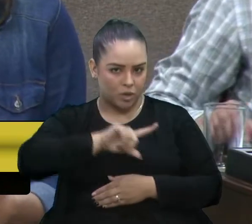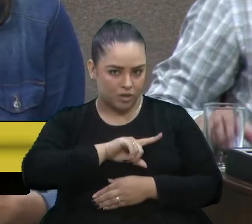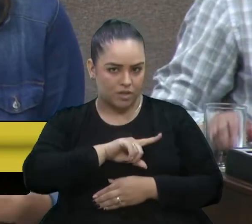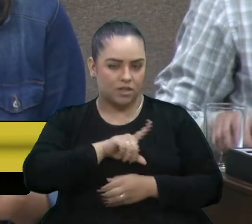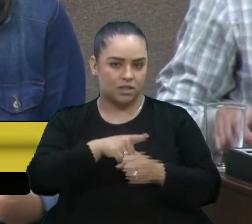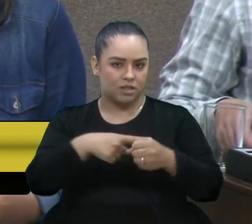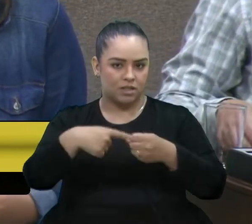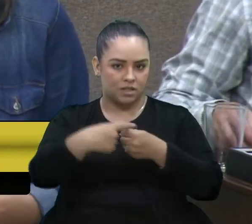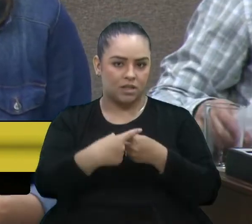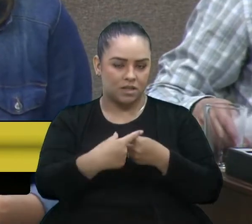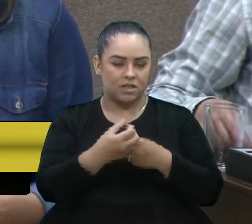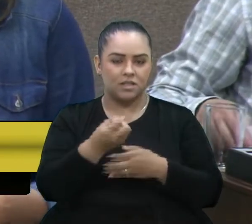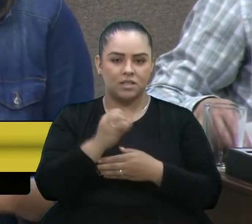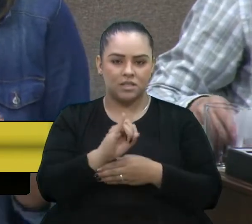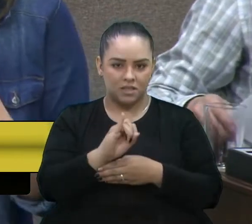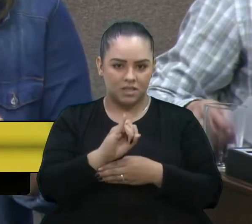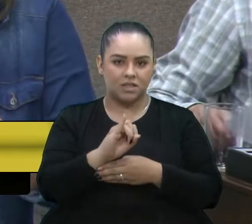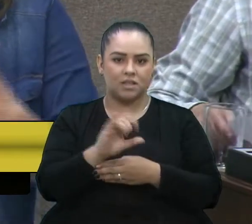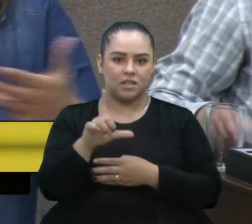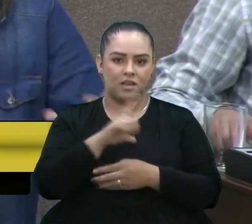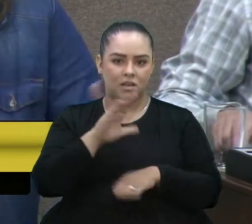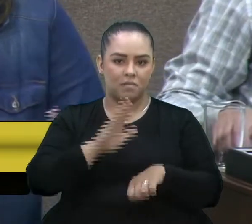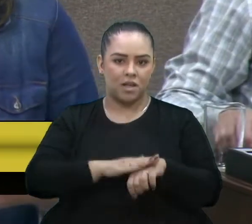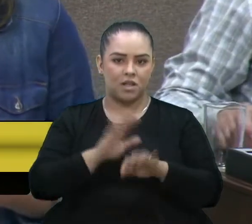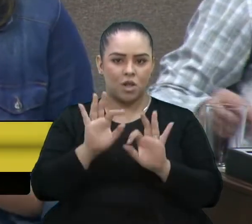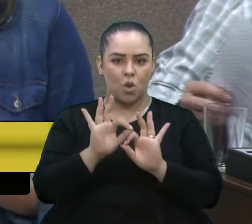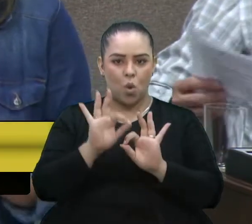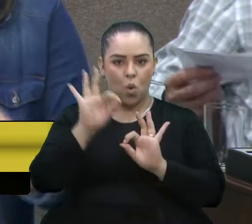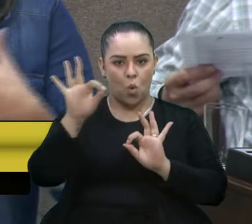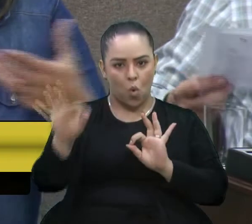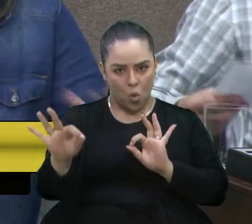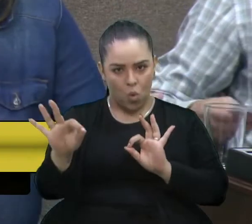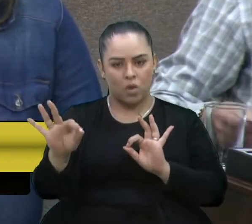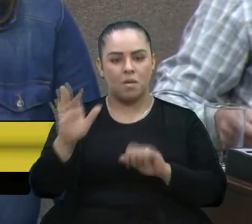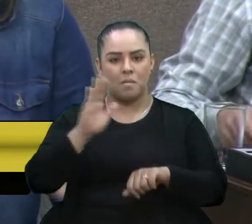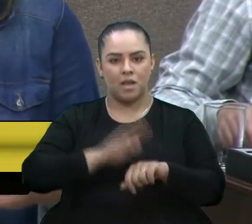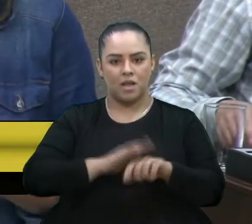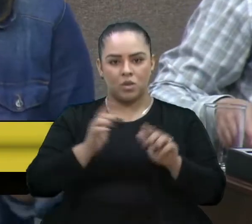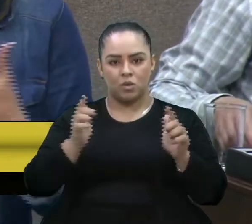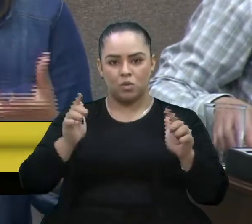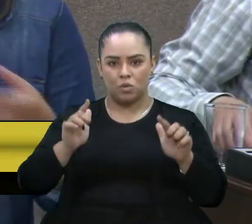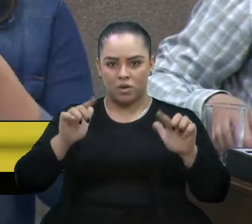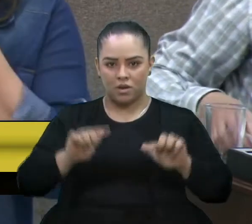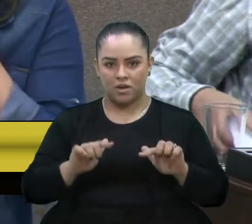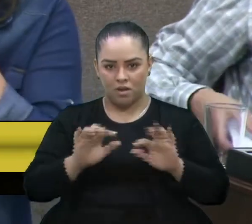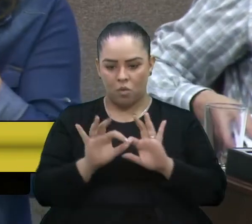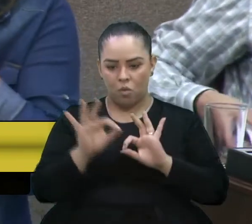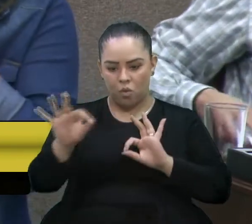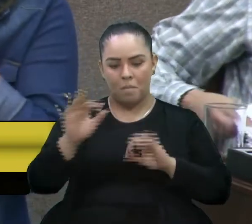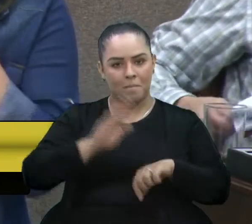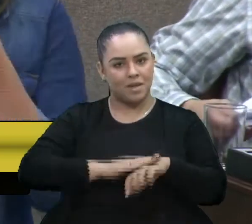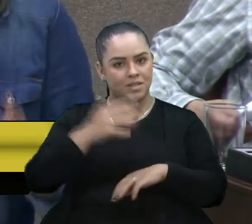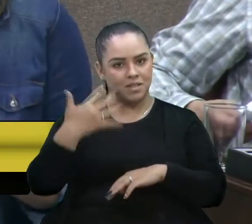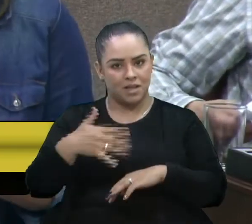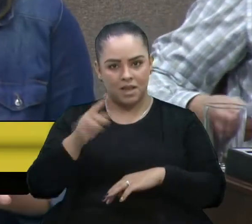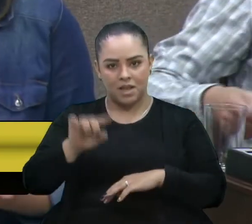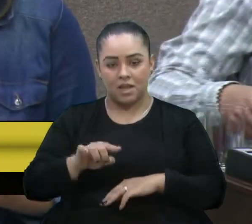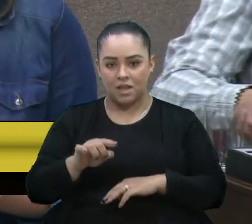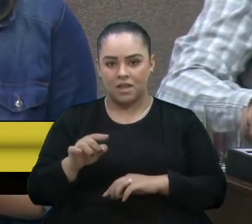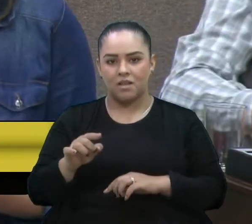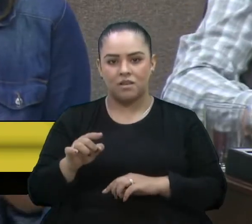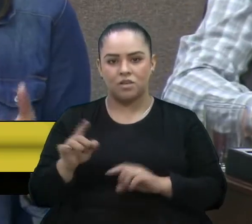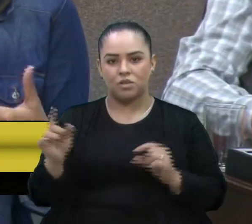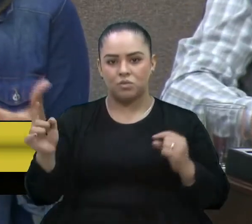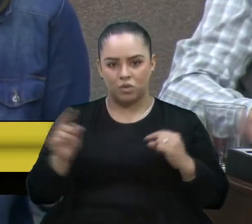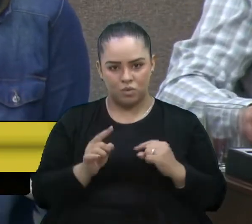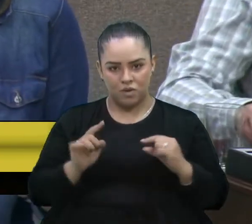cidade, quanto mais distante, quanto mais esparça, mais cara ela é, e menos eficiente ela